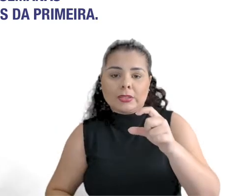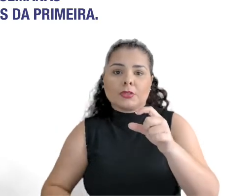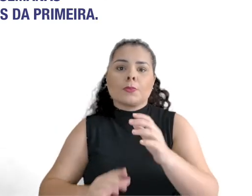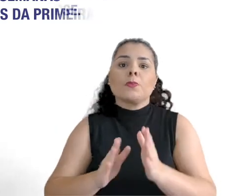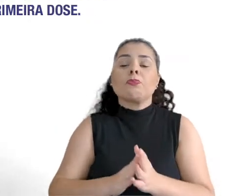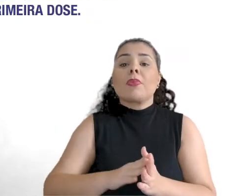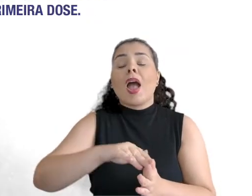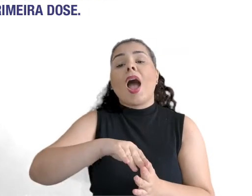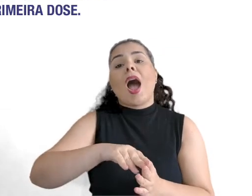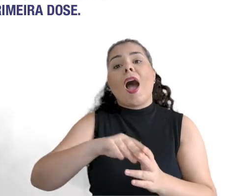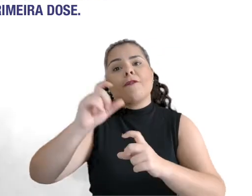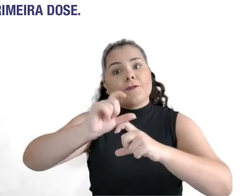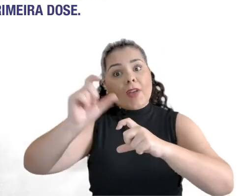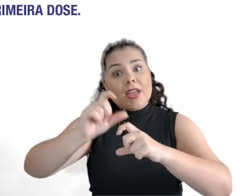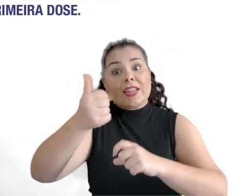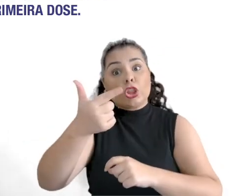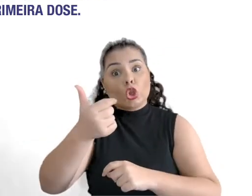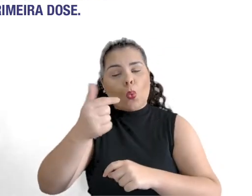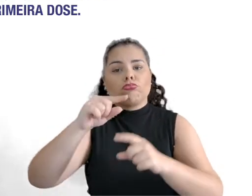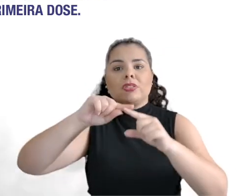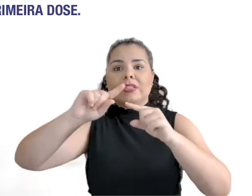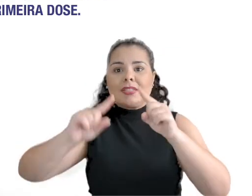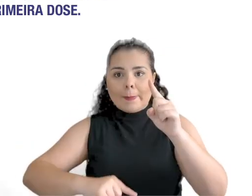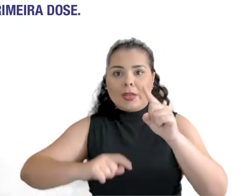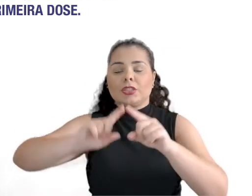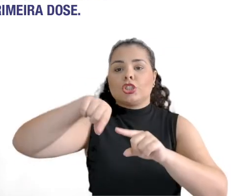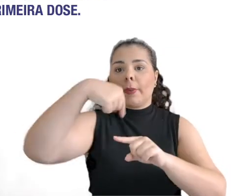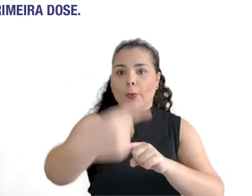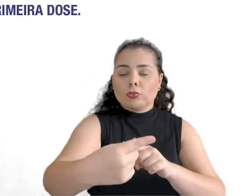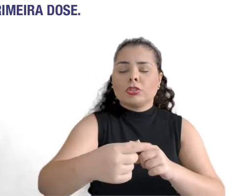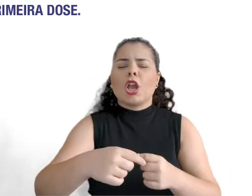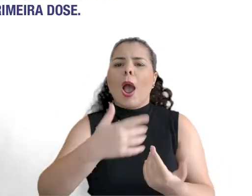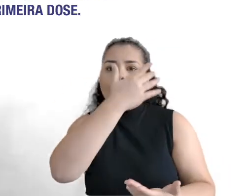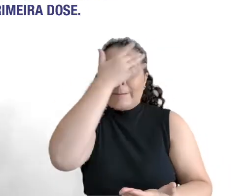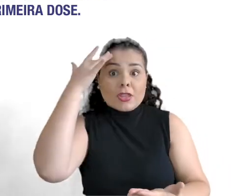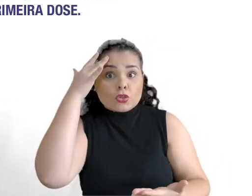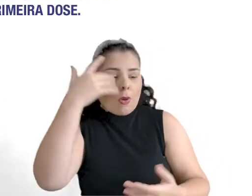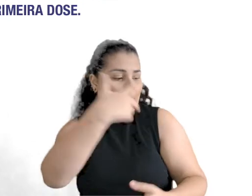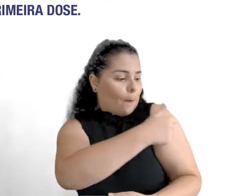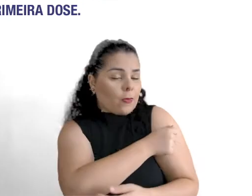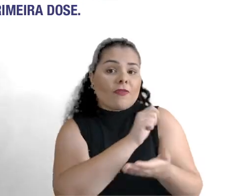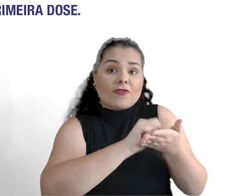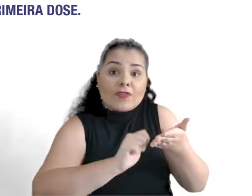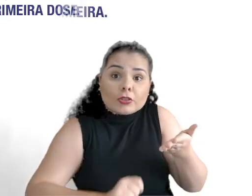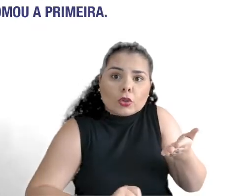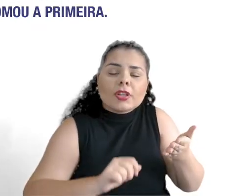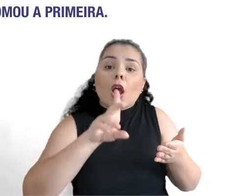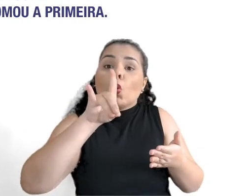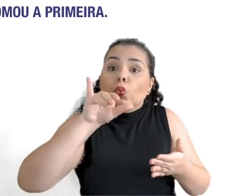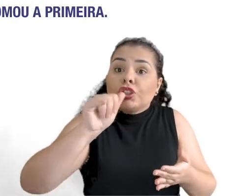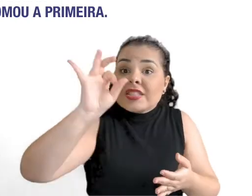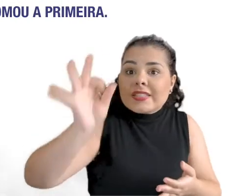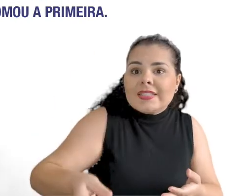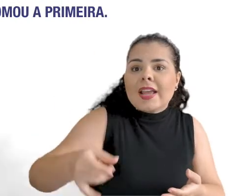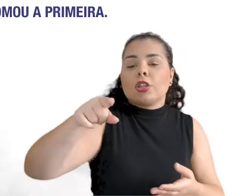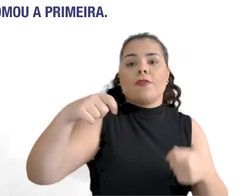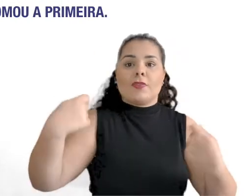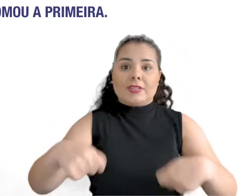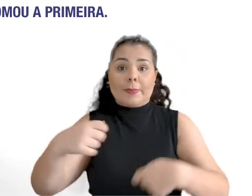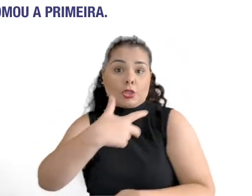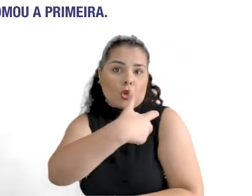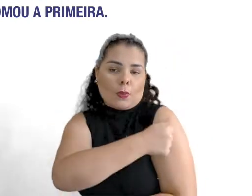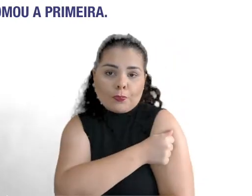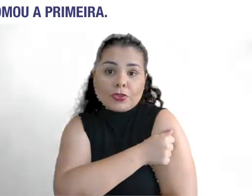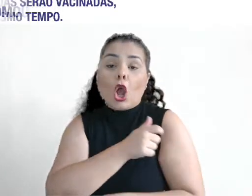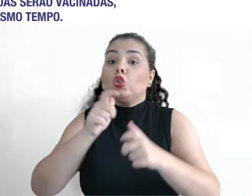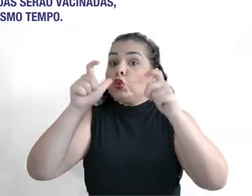semanas depois da primeira. Um profissional de saúde vai anotar na sua carteira de vacinação a data da segunda dose, no lugar em que você tomar a primeira dose. Você deve tomar a segunda dose